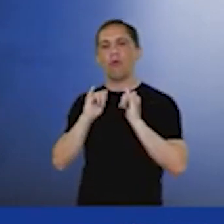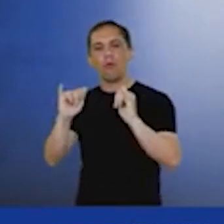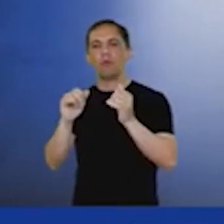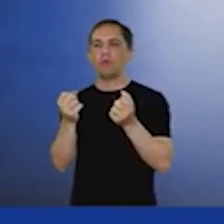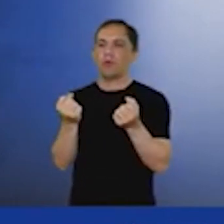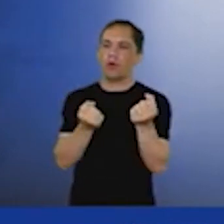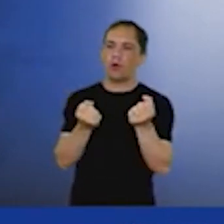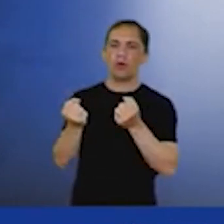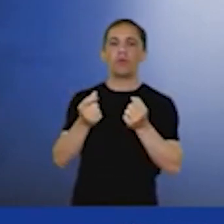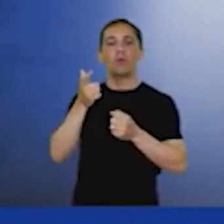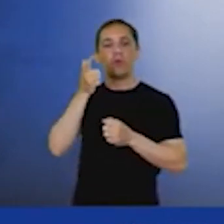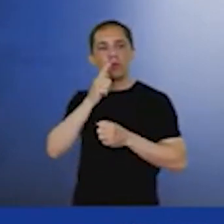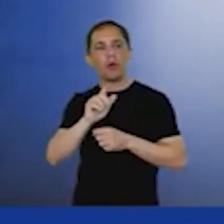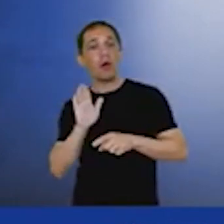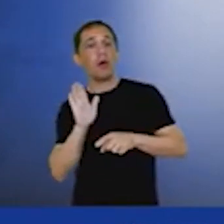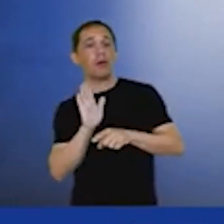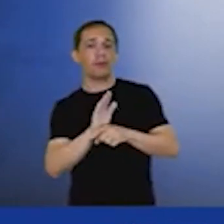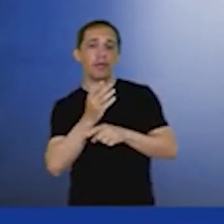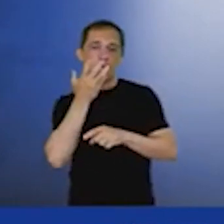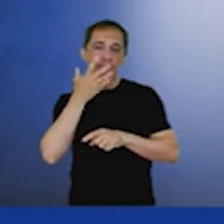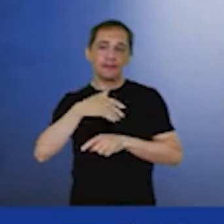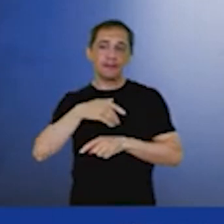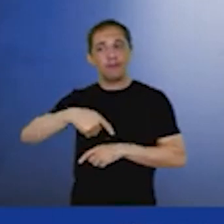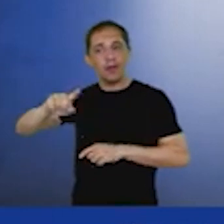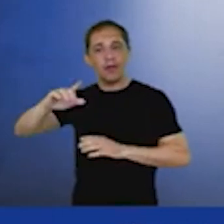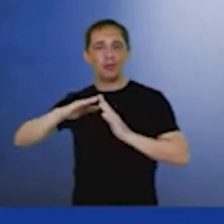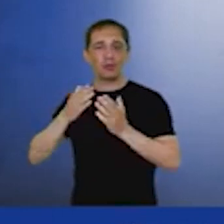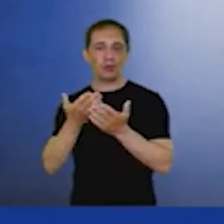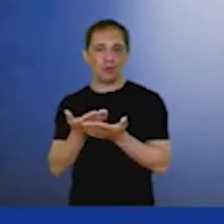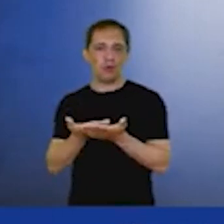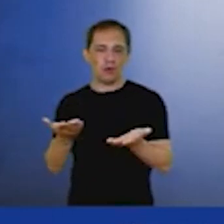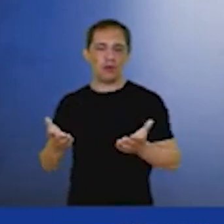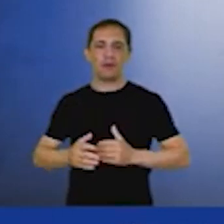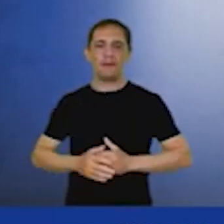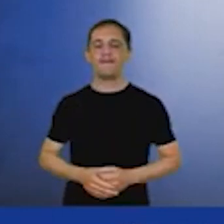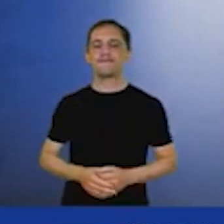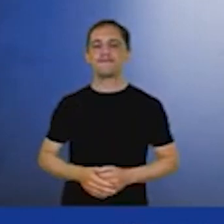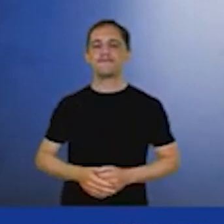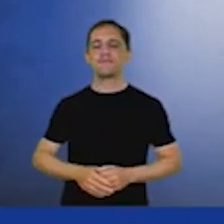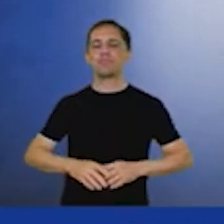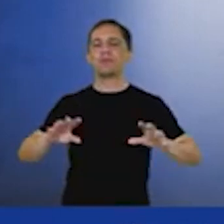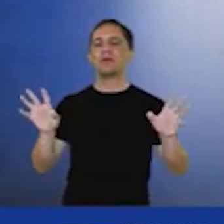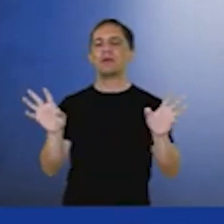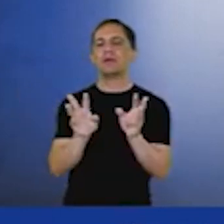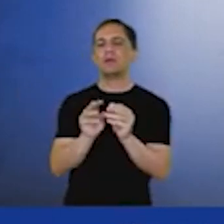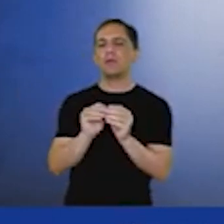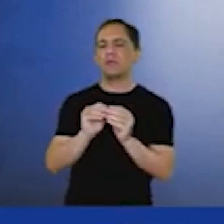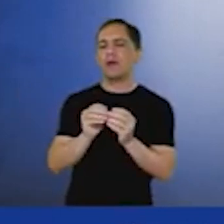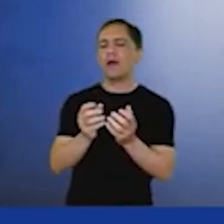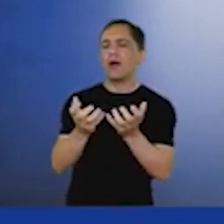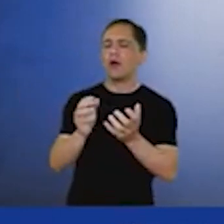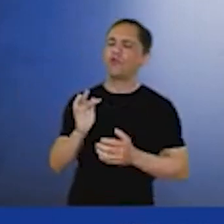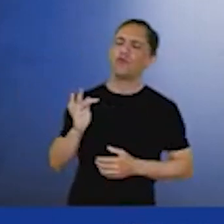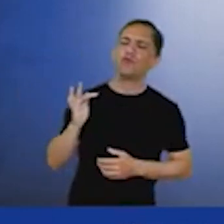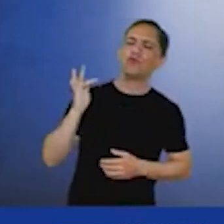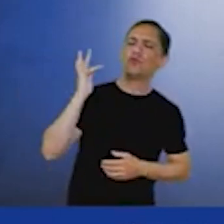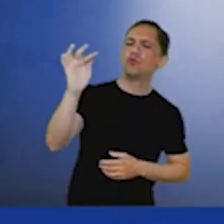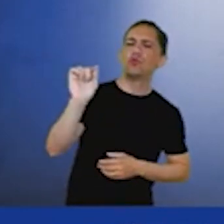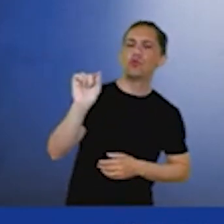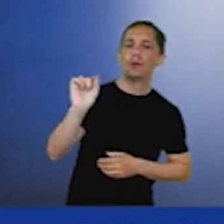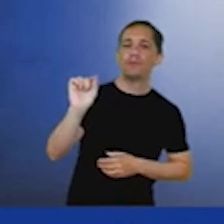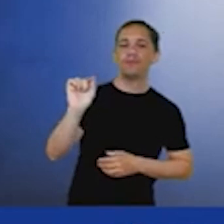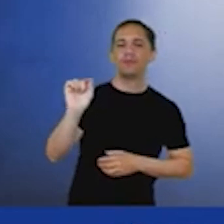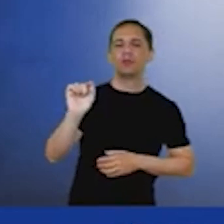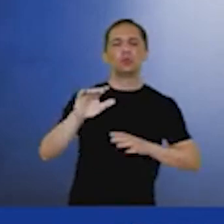dessas crianças irem para a escola. Então, no resumo, o que o mundo quer lá no futuro? Energia